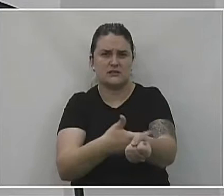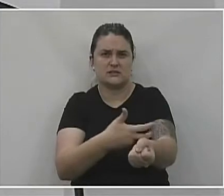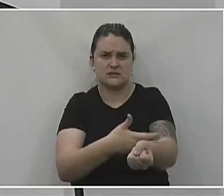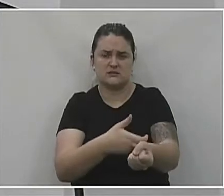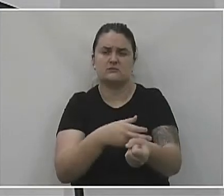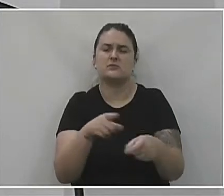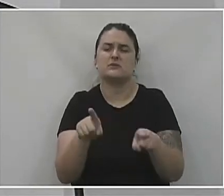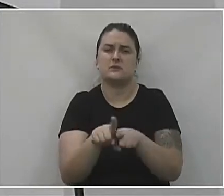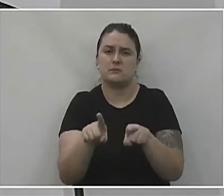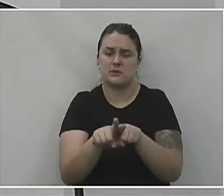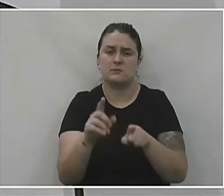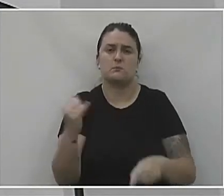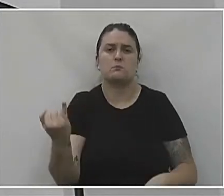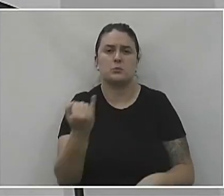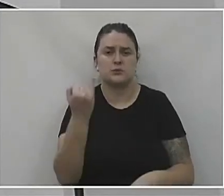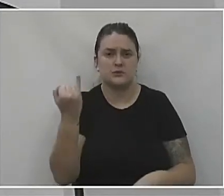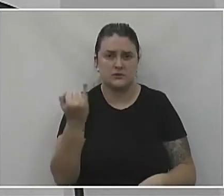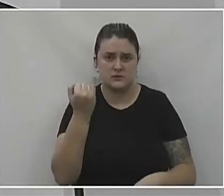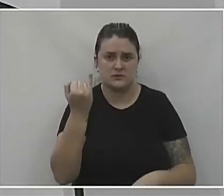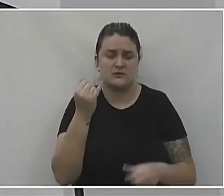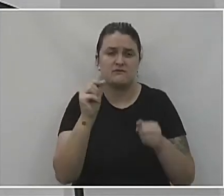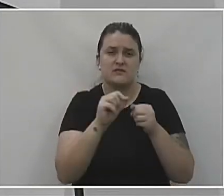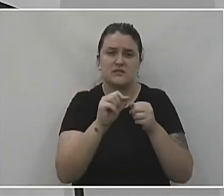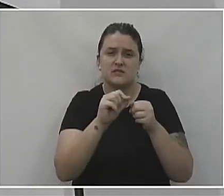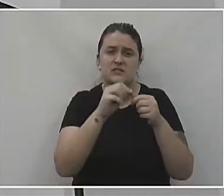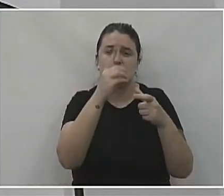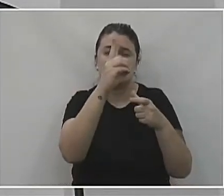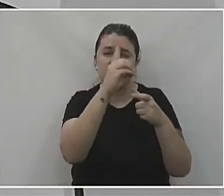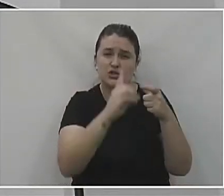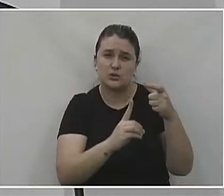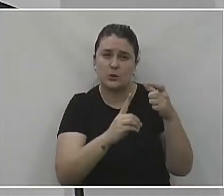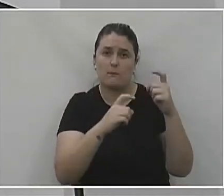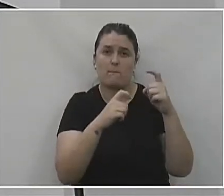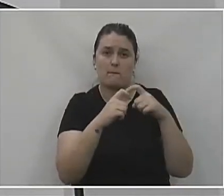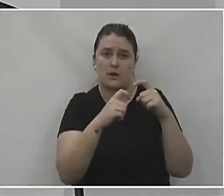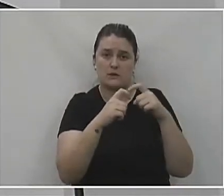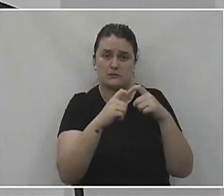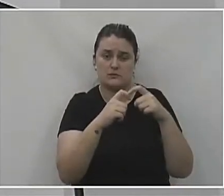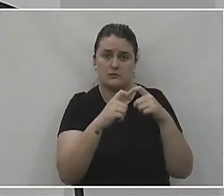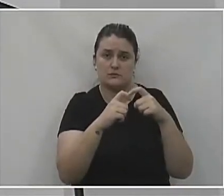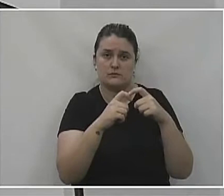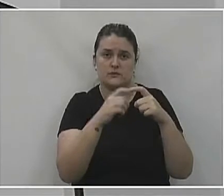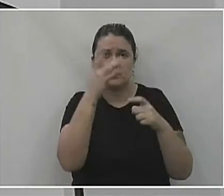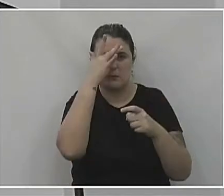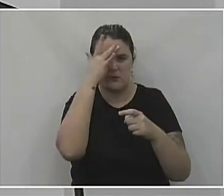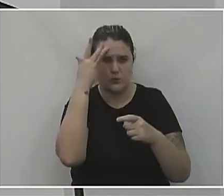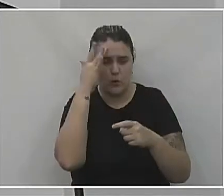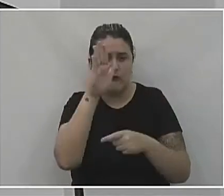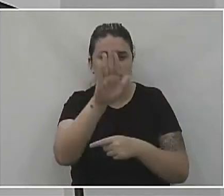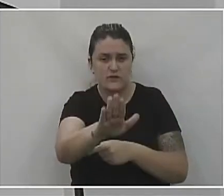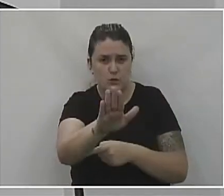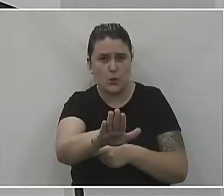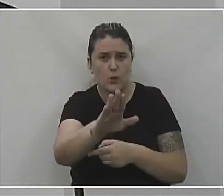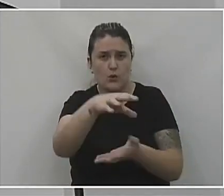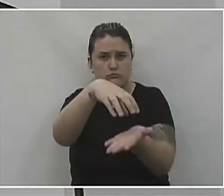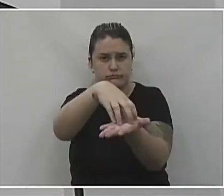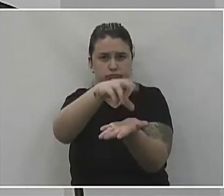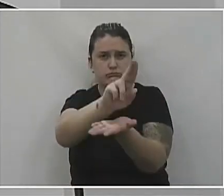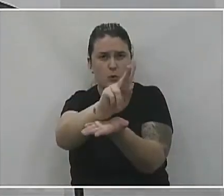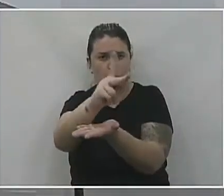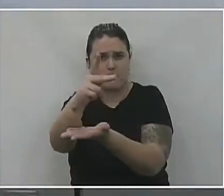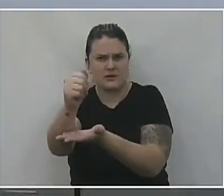foi muito importante para um diagnóstico médico no momento desse paciente dentro da UPA, para ele